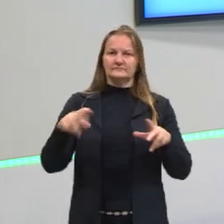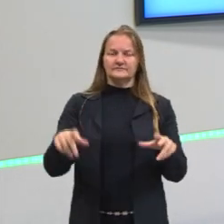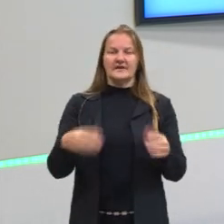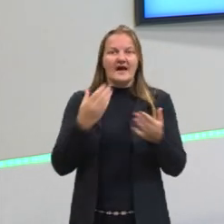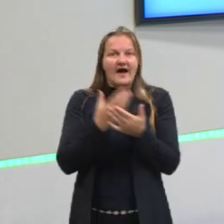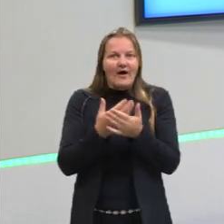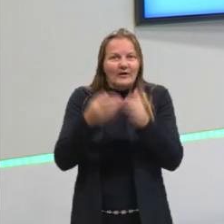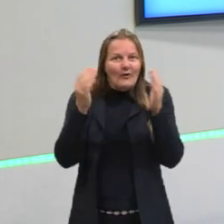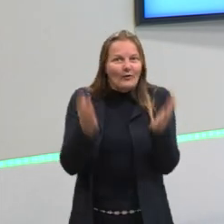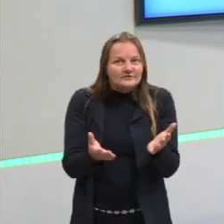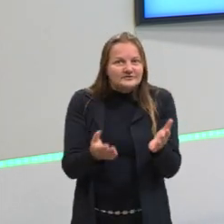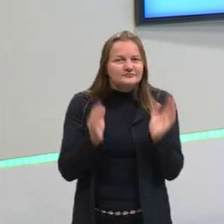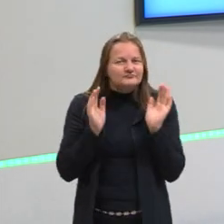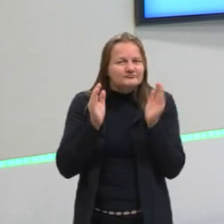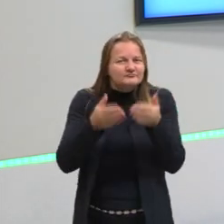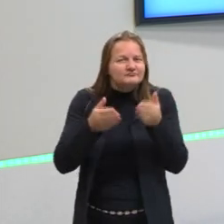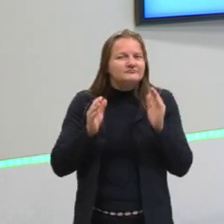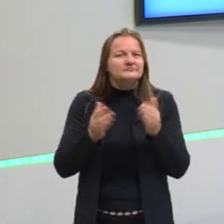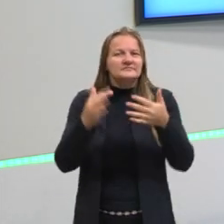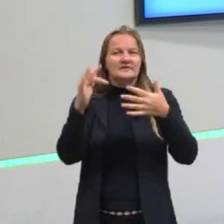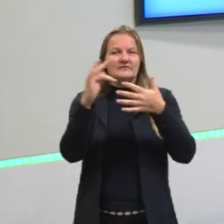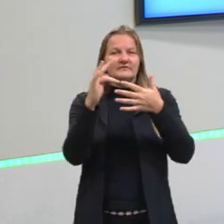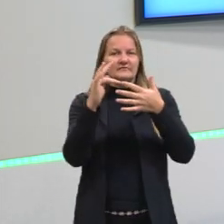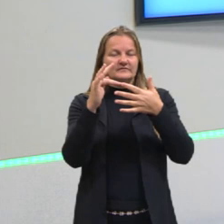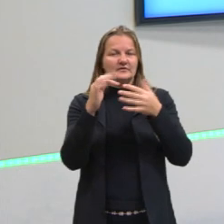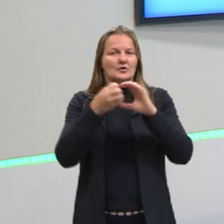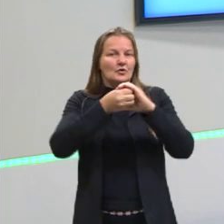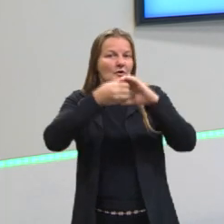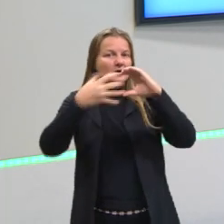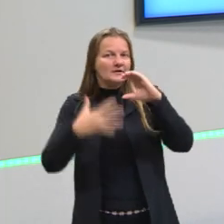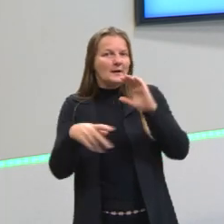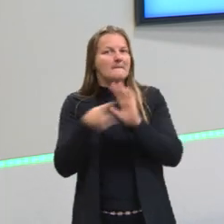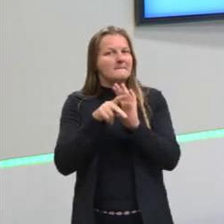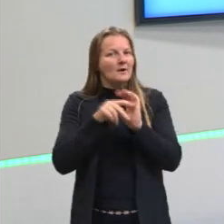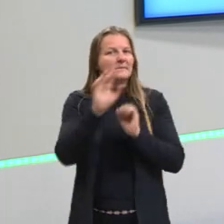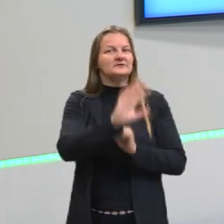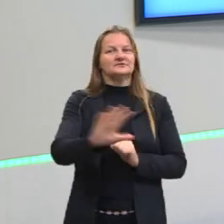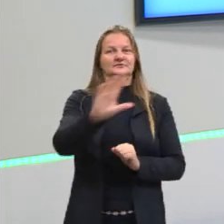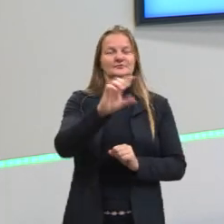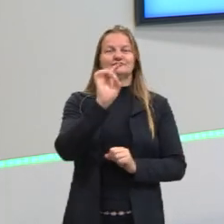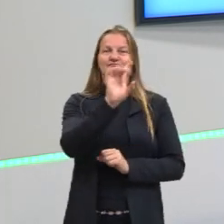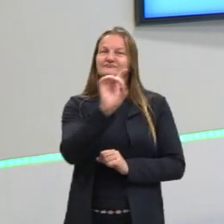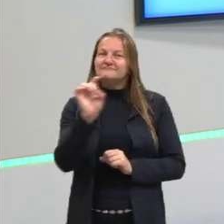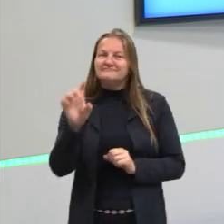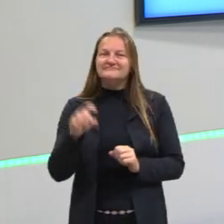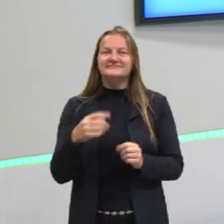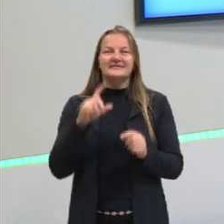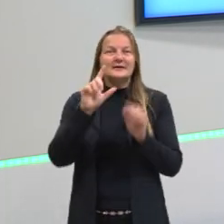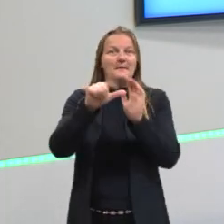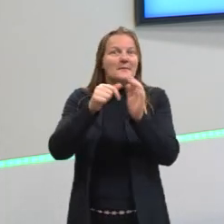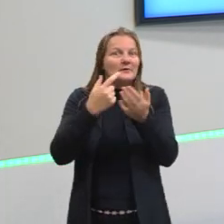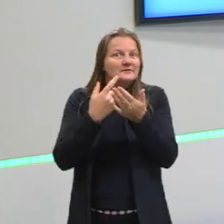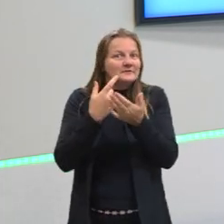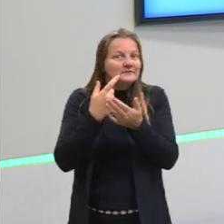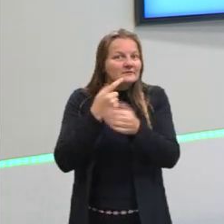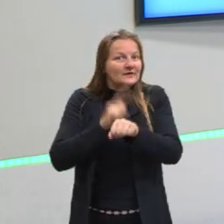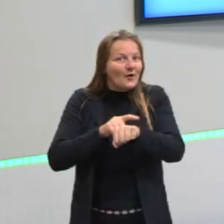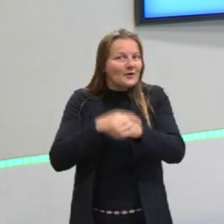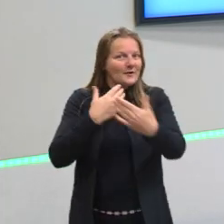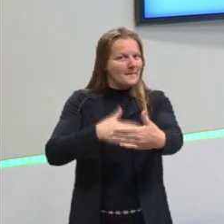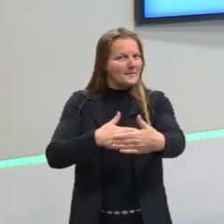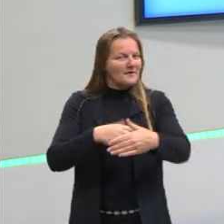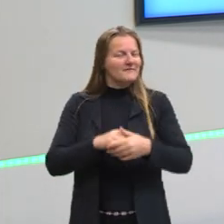aula vamos se ater aos filos e às características gerais, até para quando lá tiver na